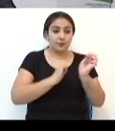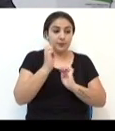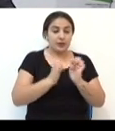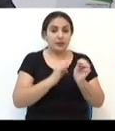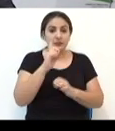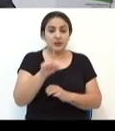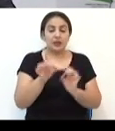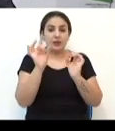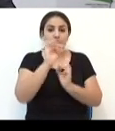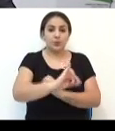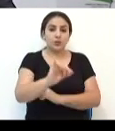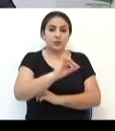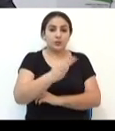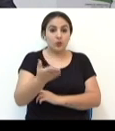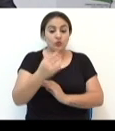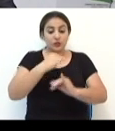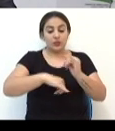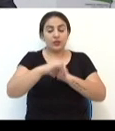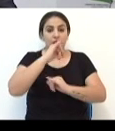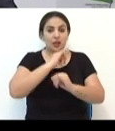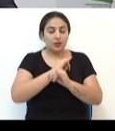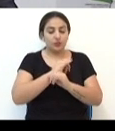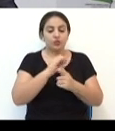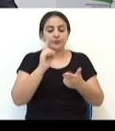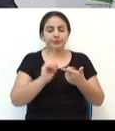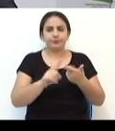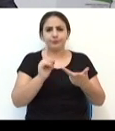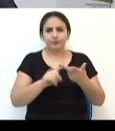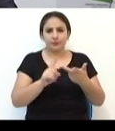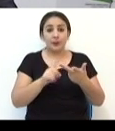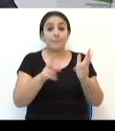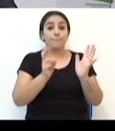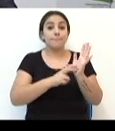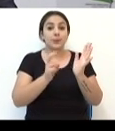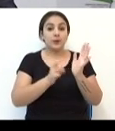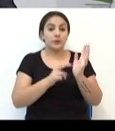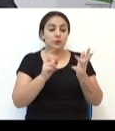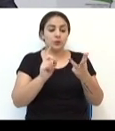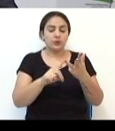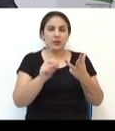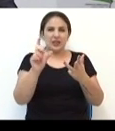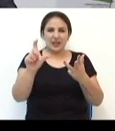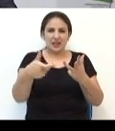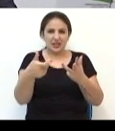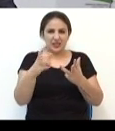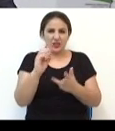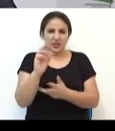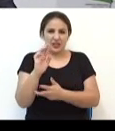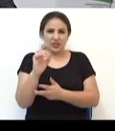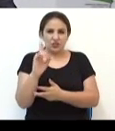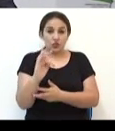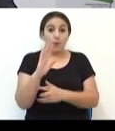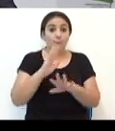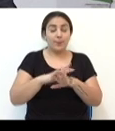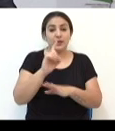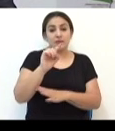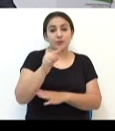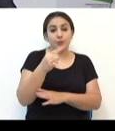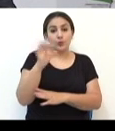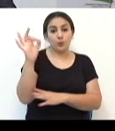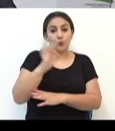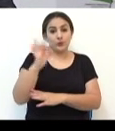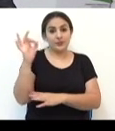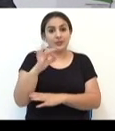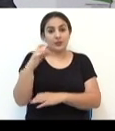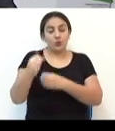serviço que é essencial hoje, que é a internet, eu estou falando de bancos, de cartão de crédito com mais de 1.000% ao